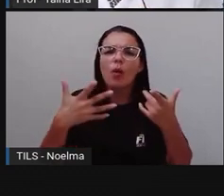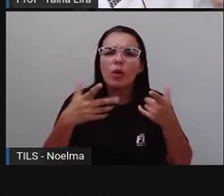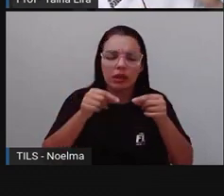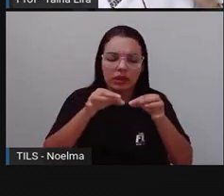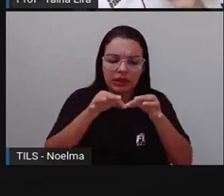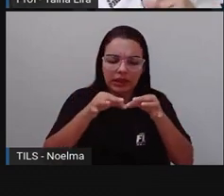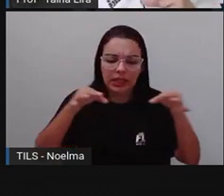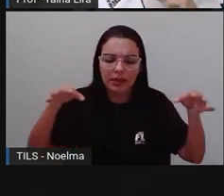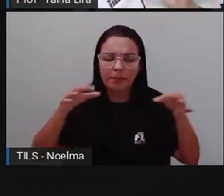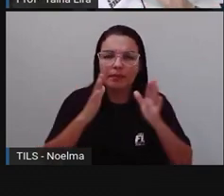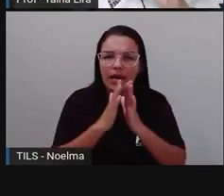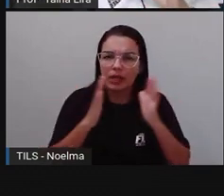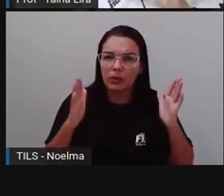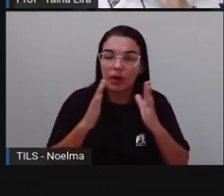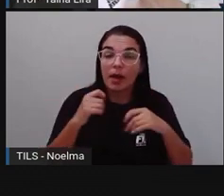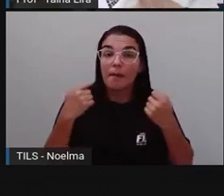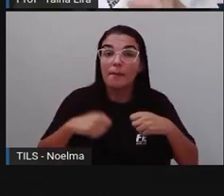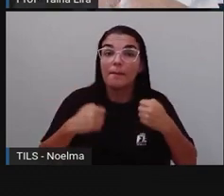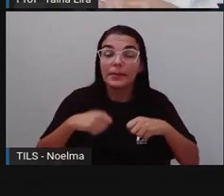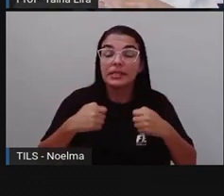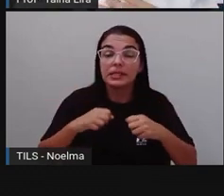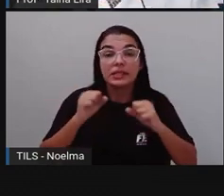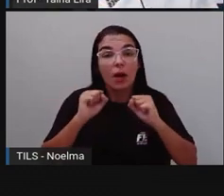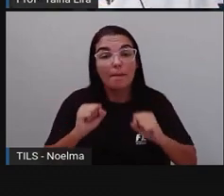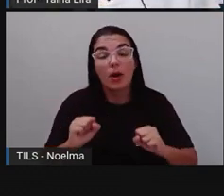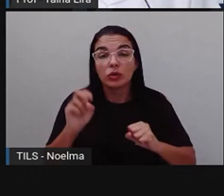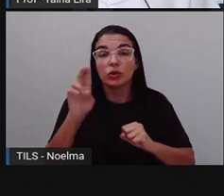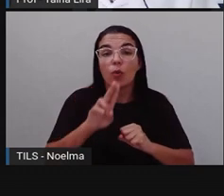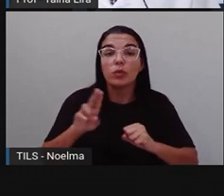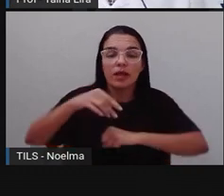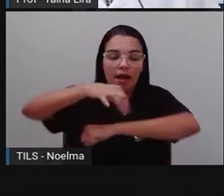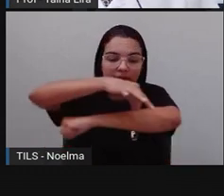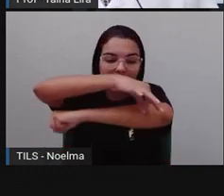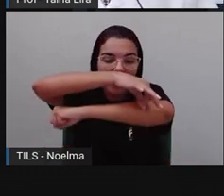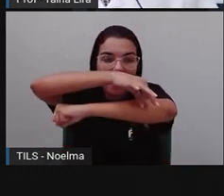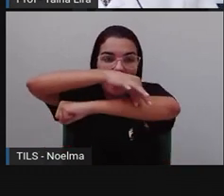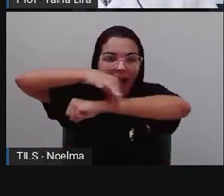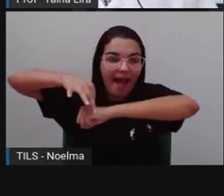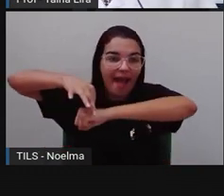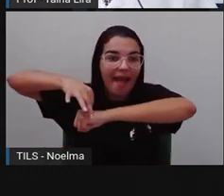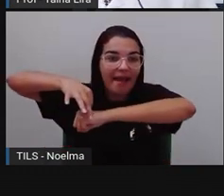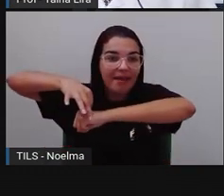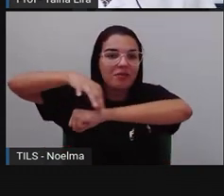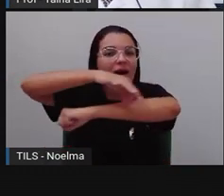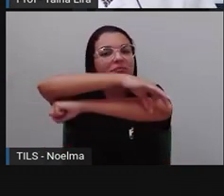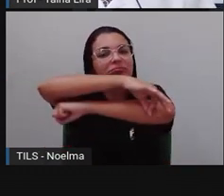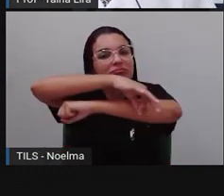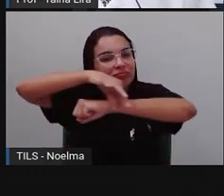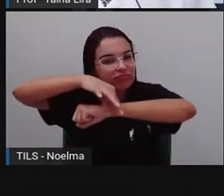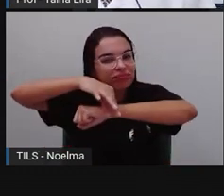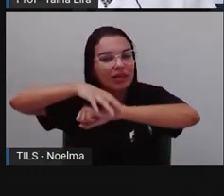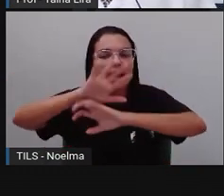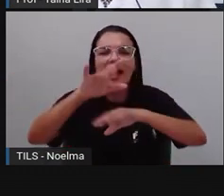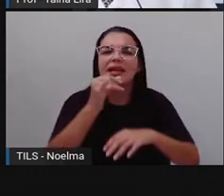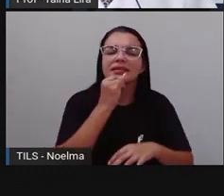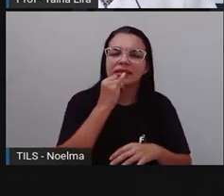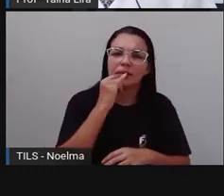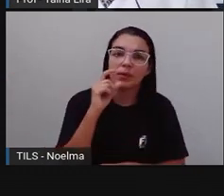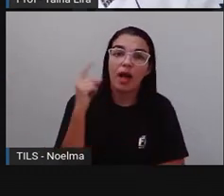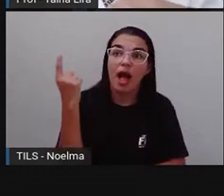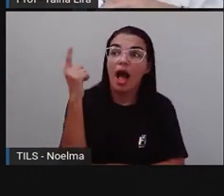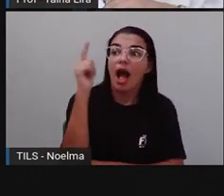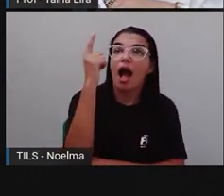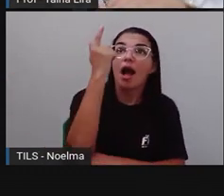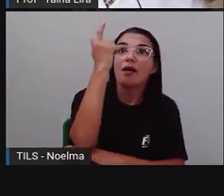régua, Que é um instrumento, Que vai medir objetos menores, No caso aqui, De uma árvore, Como por exemplo, O IP, O